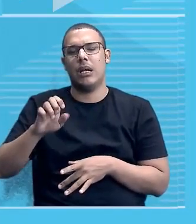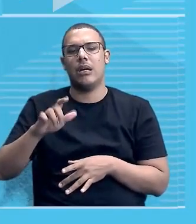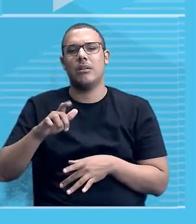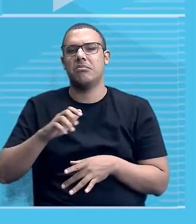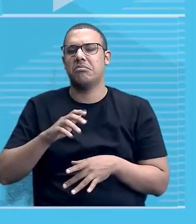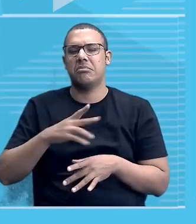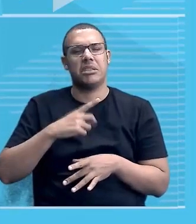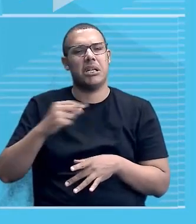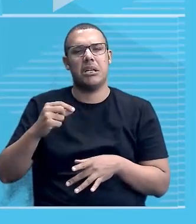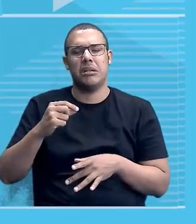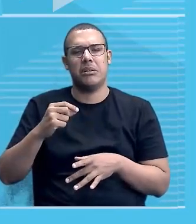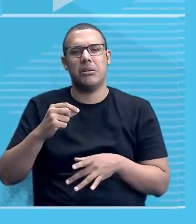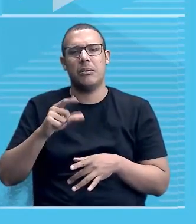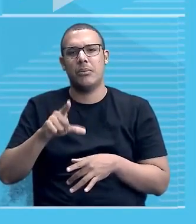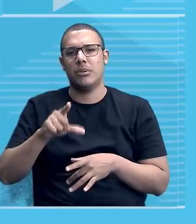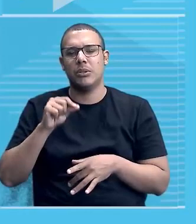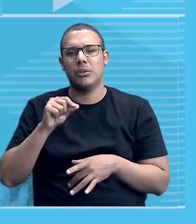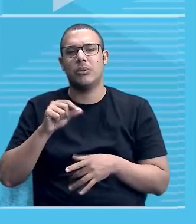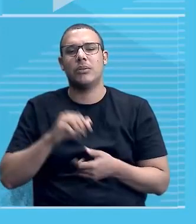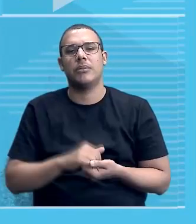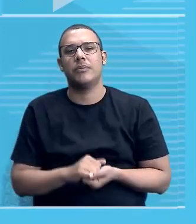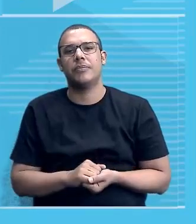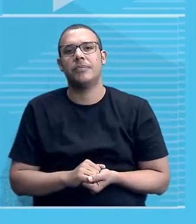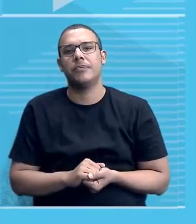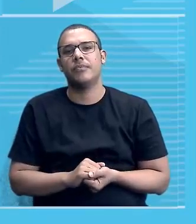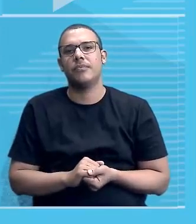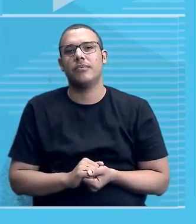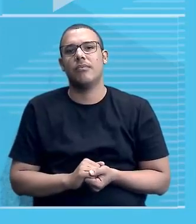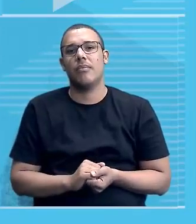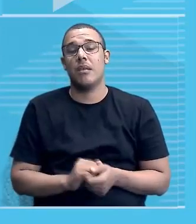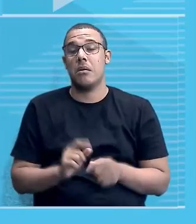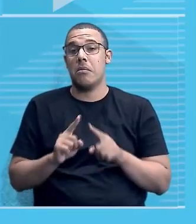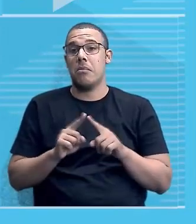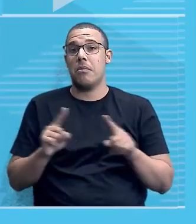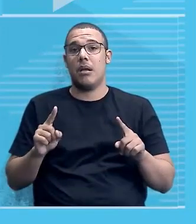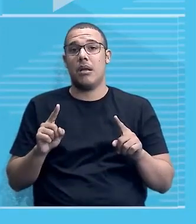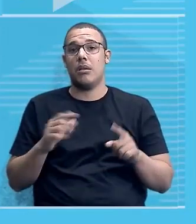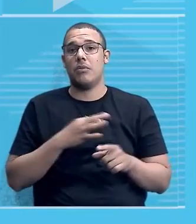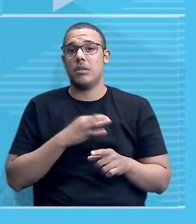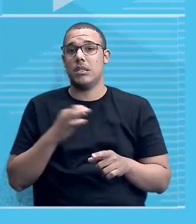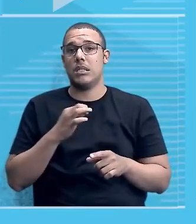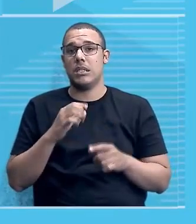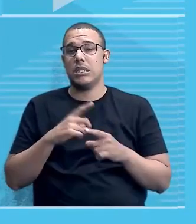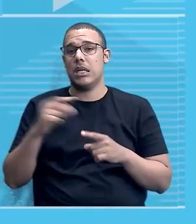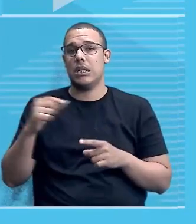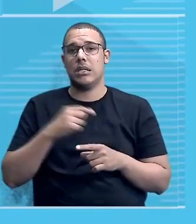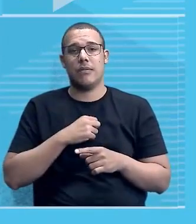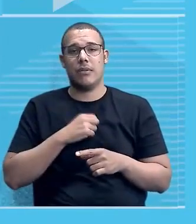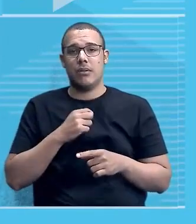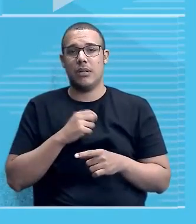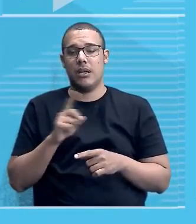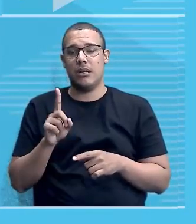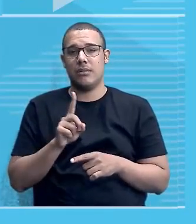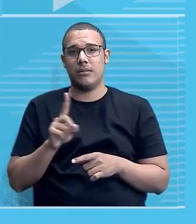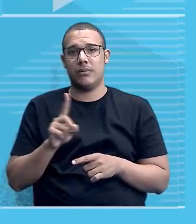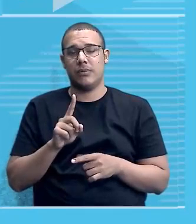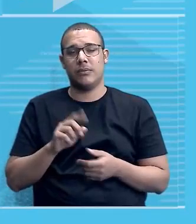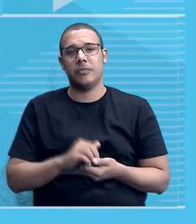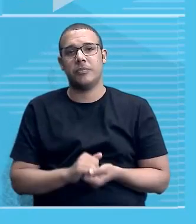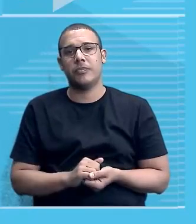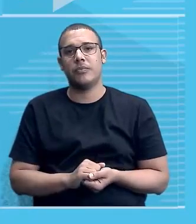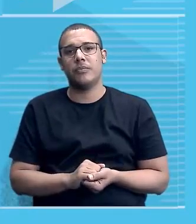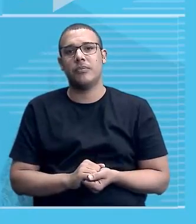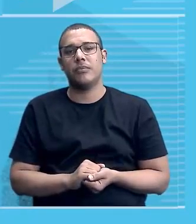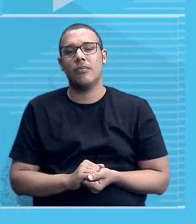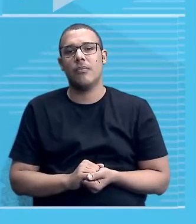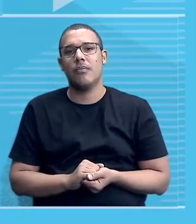Mas, na verdade, ok, mas, na verdade, não foi uma saída voluntária dos colonos, né? Na verdade, isso seria o quê?